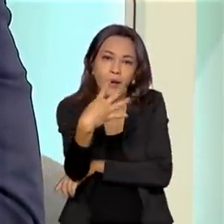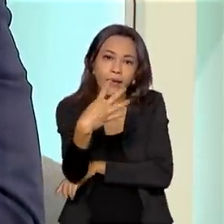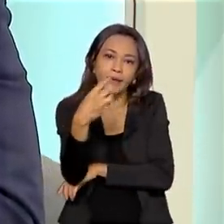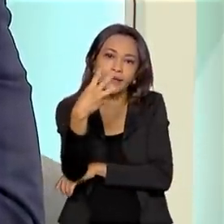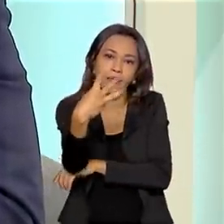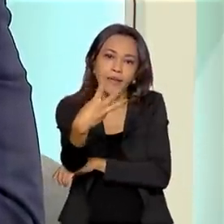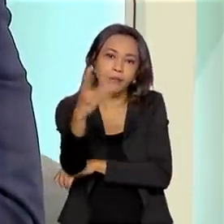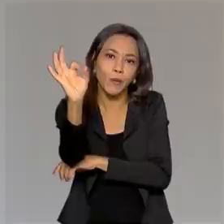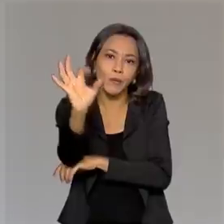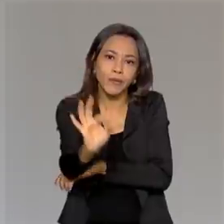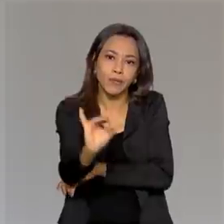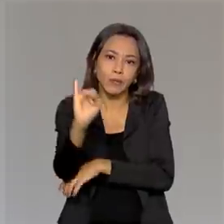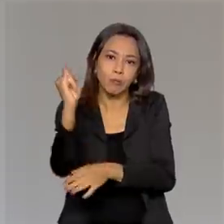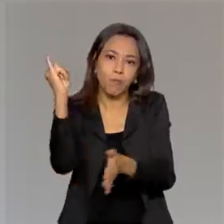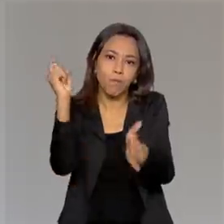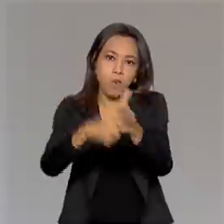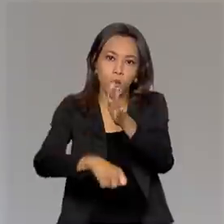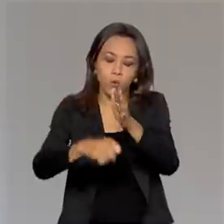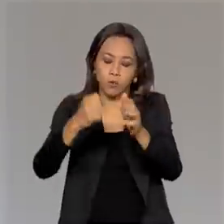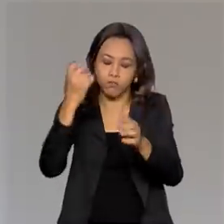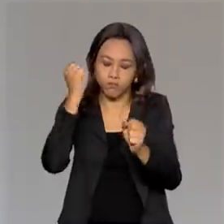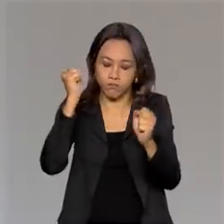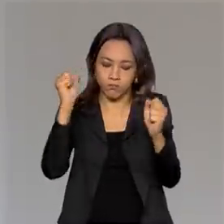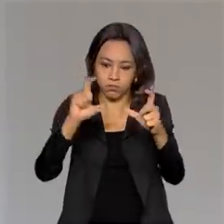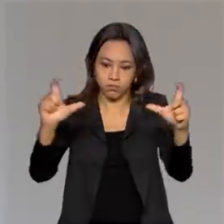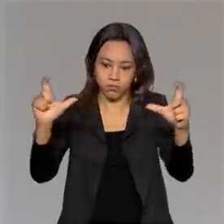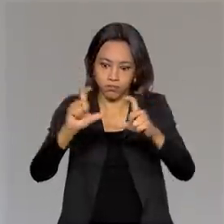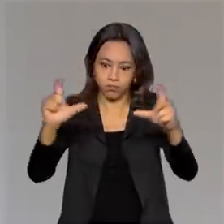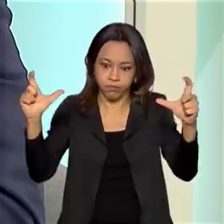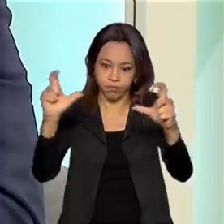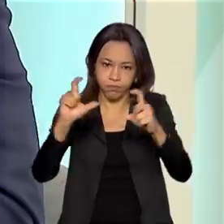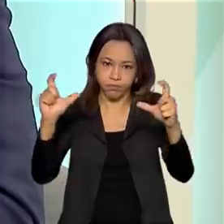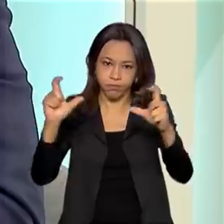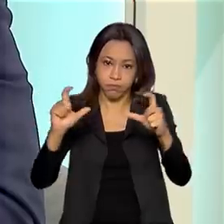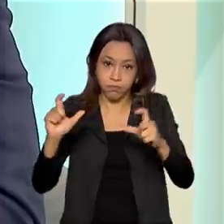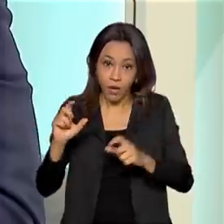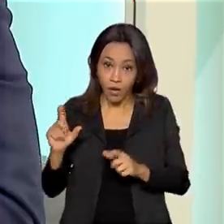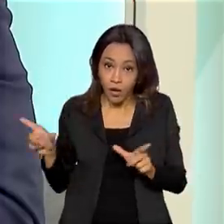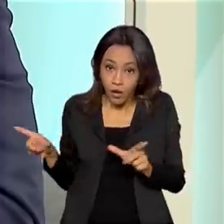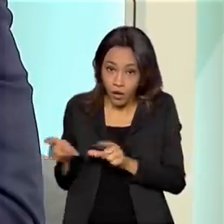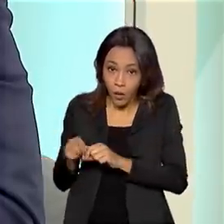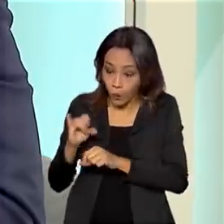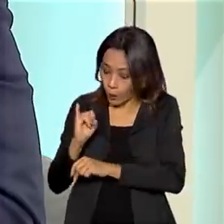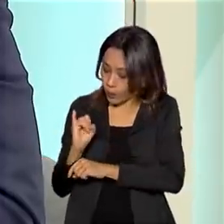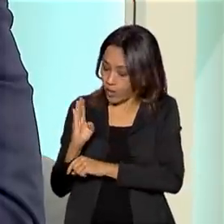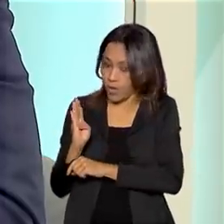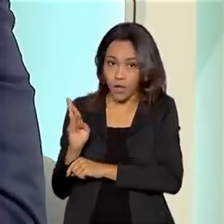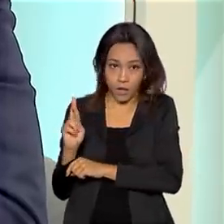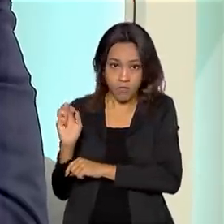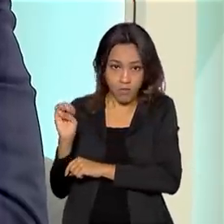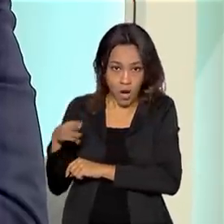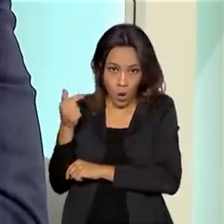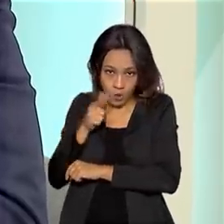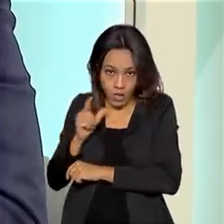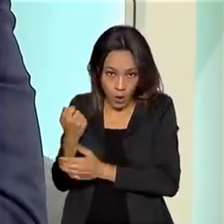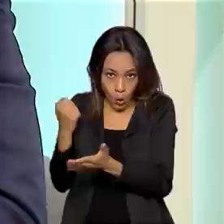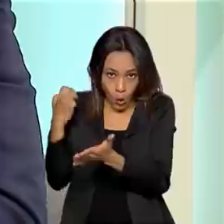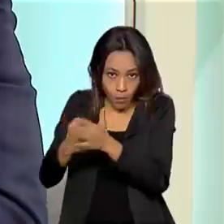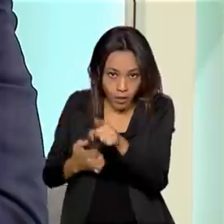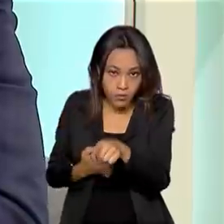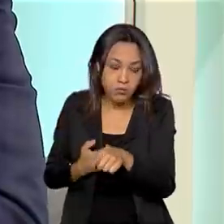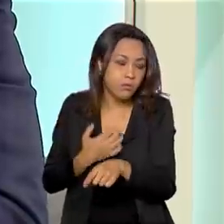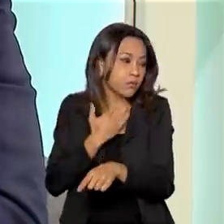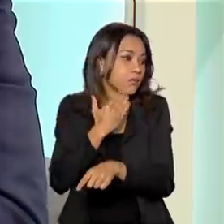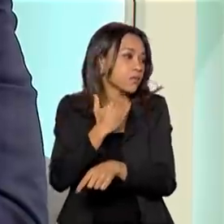importação. Algo que o Ibram não consegue conceber, porque, afinal de contas, não é um produto